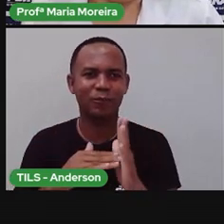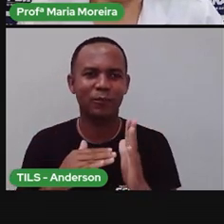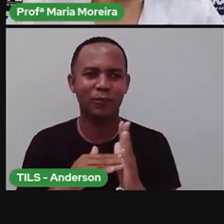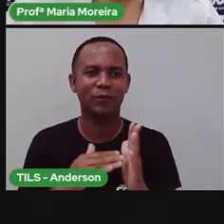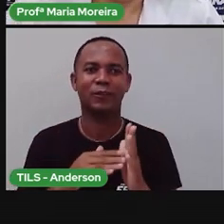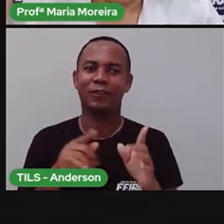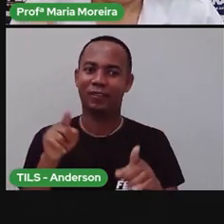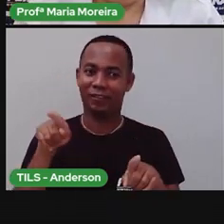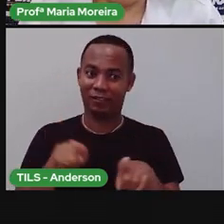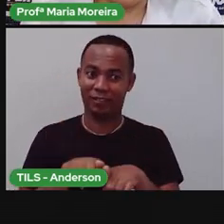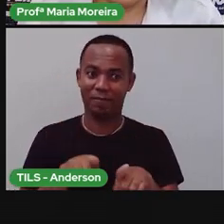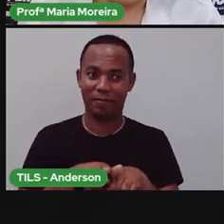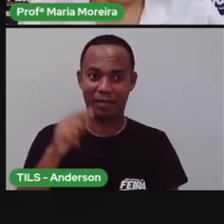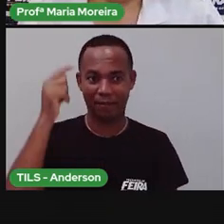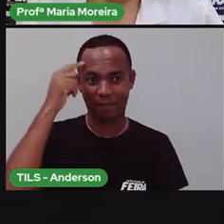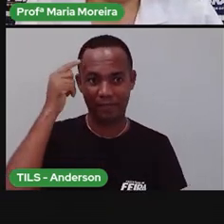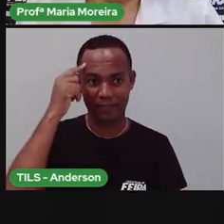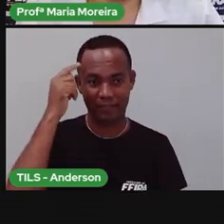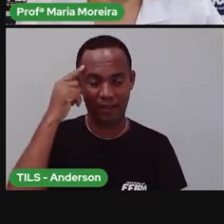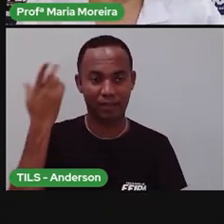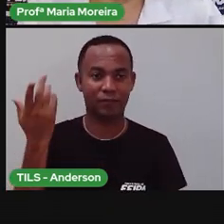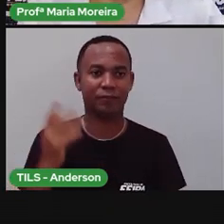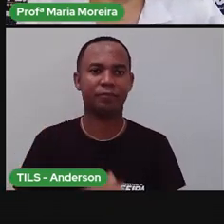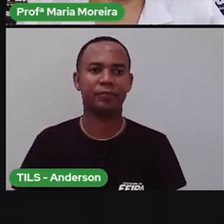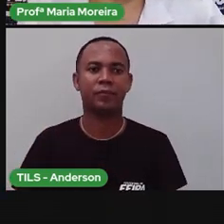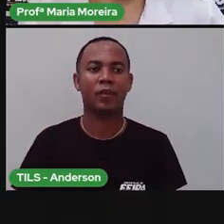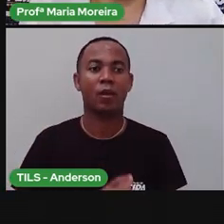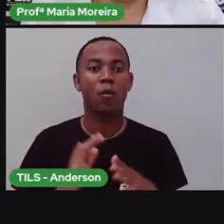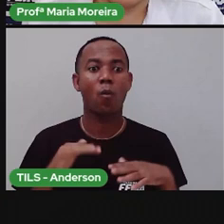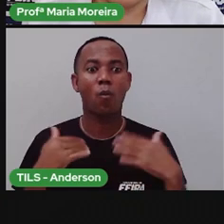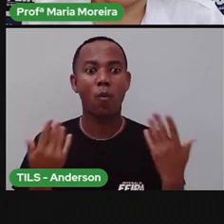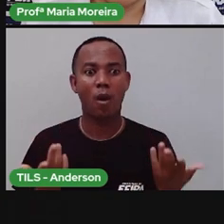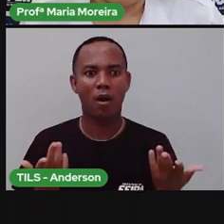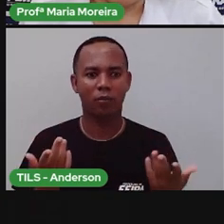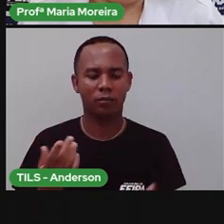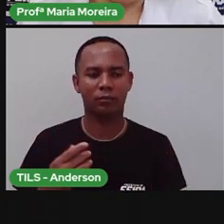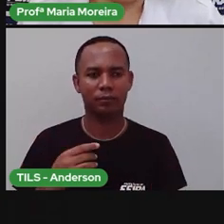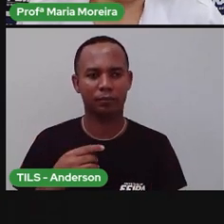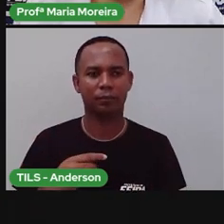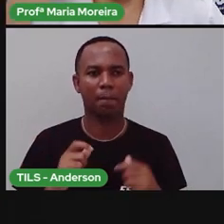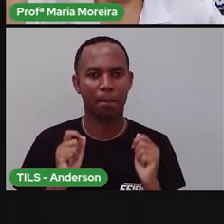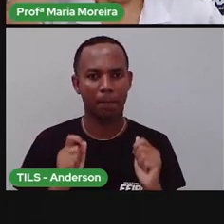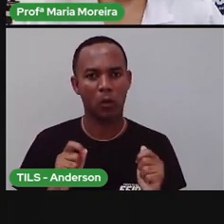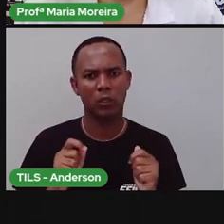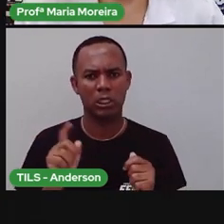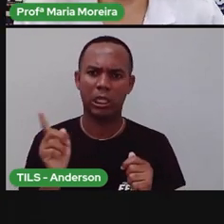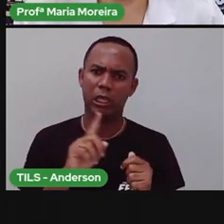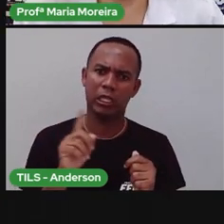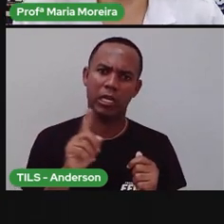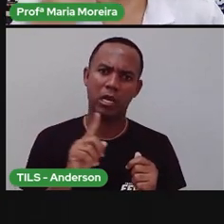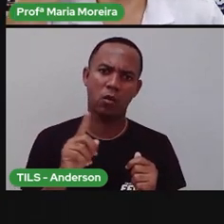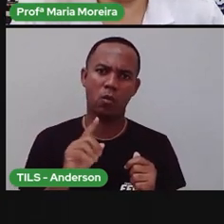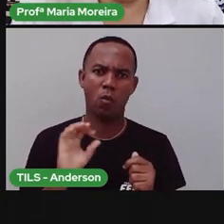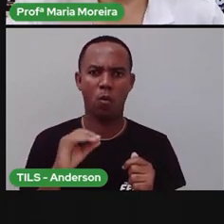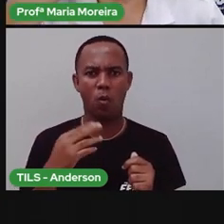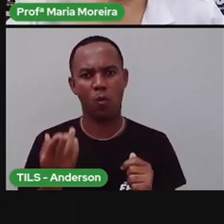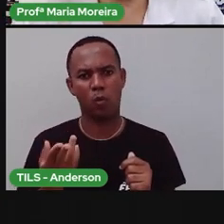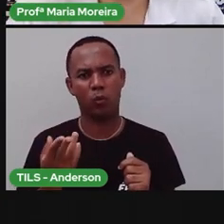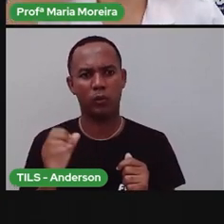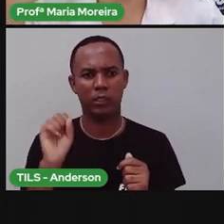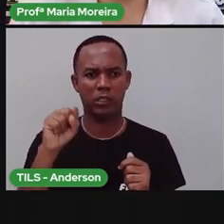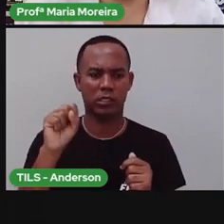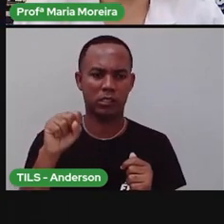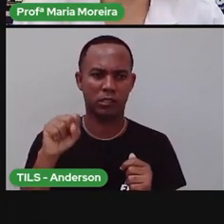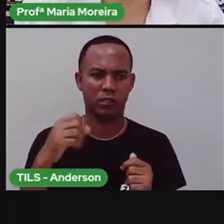Pensa também, viu Anderson? Qual é a característica, né? Quais são as características? Que eu posso dizer, não, isso é um ser vivo, por isso,